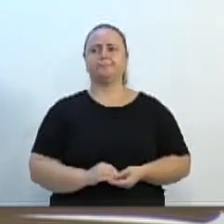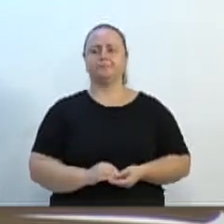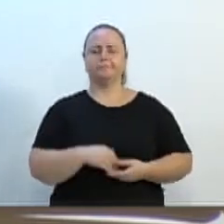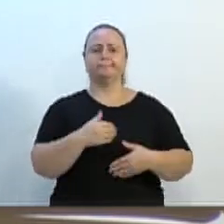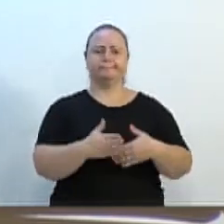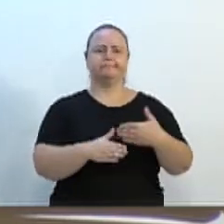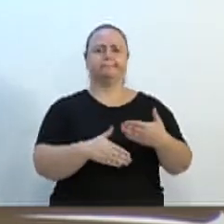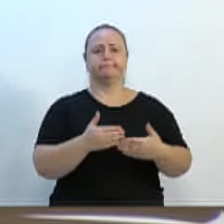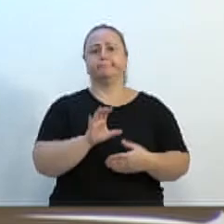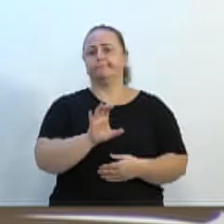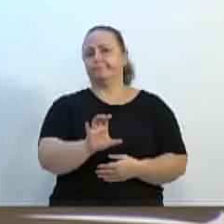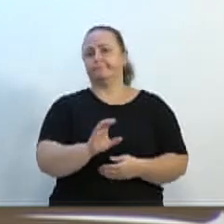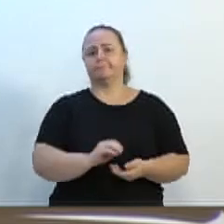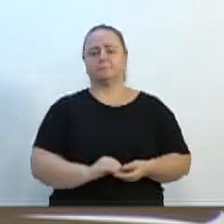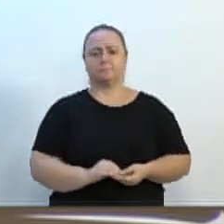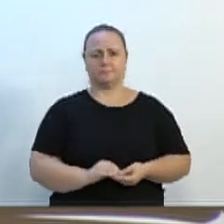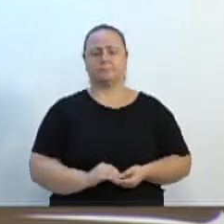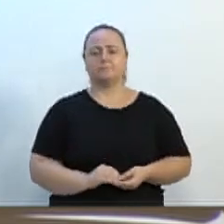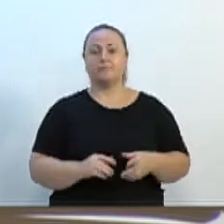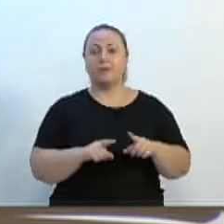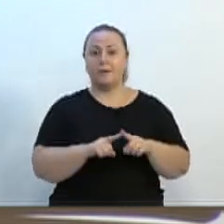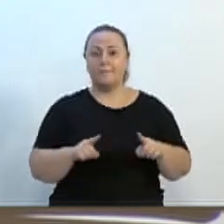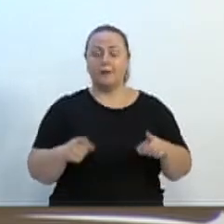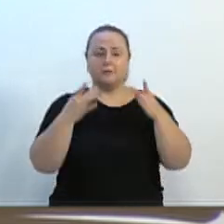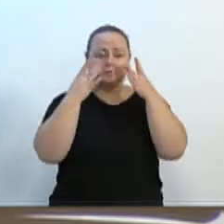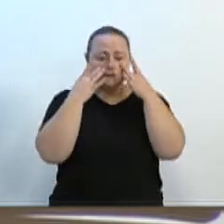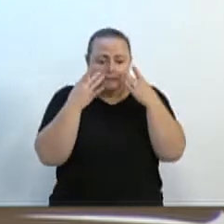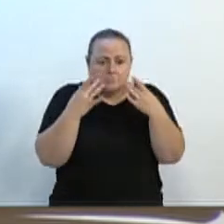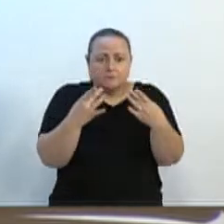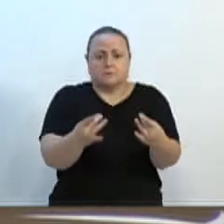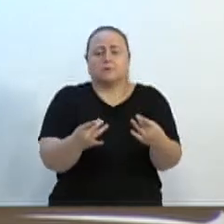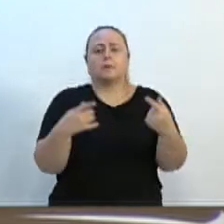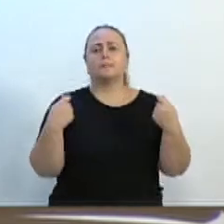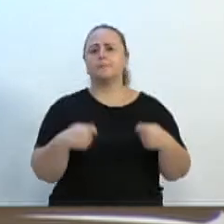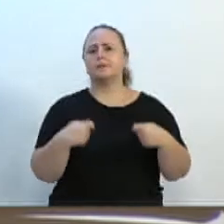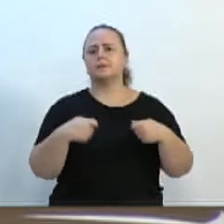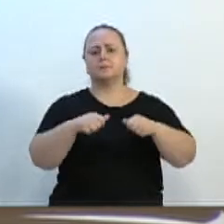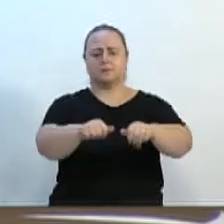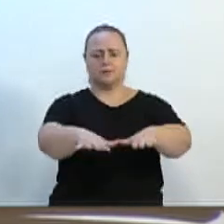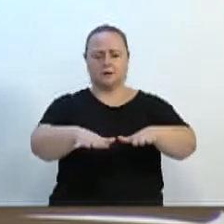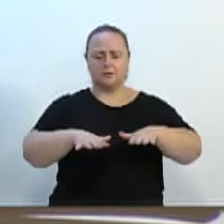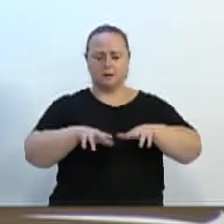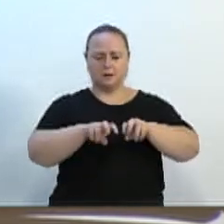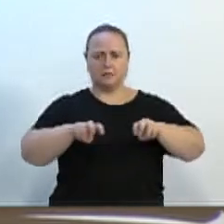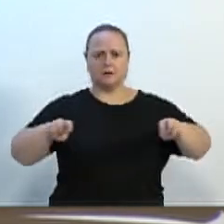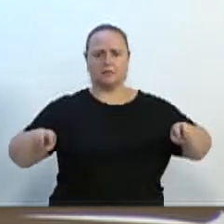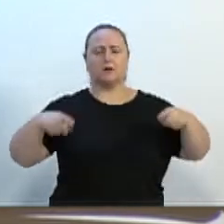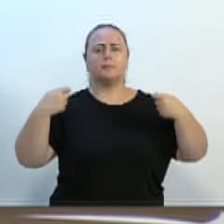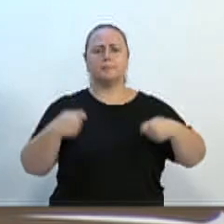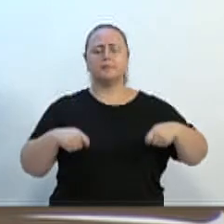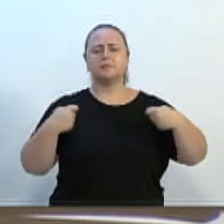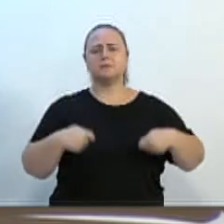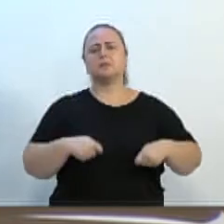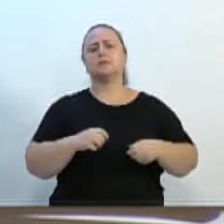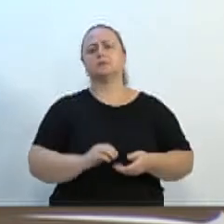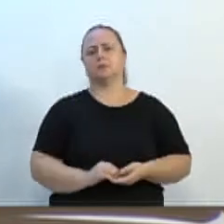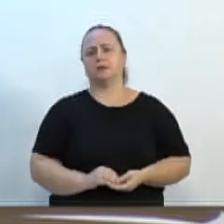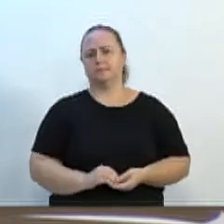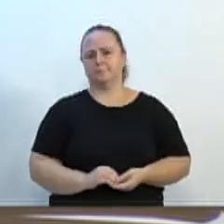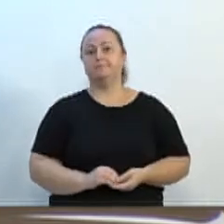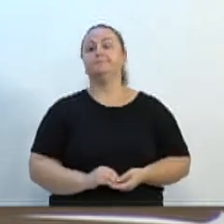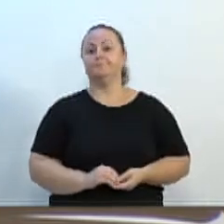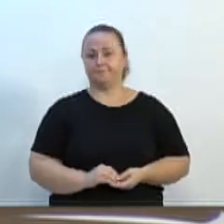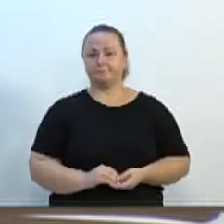diante. E que tem que ser ouvido aqui na casa, o plenário desta casa, como a vossa excelência falou, porque aqui no